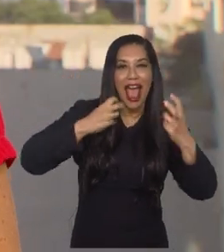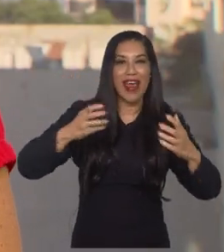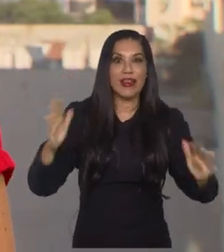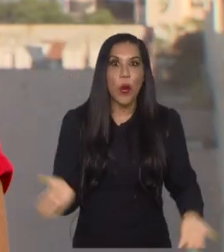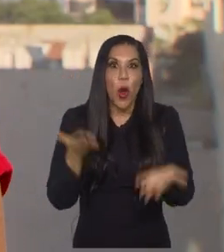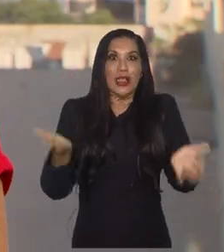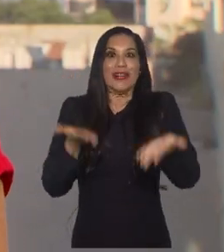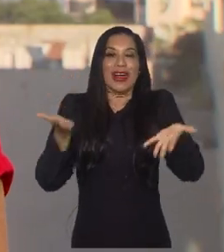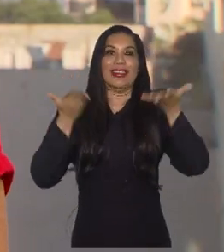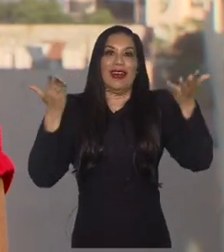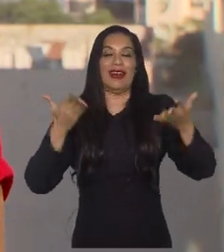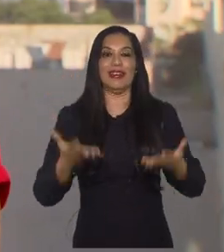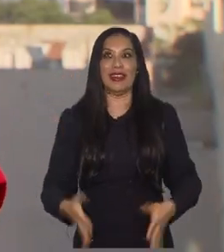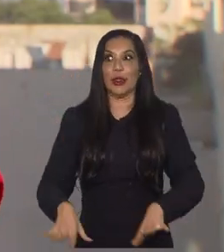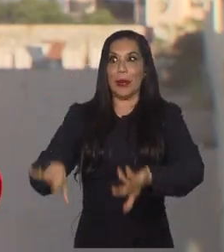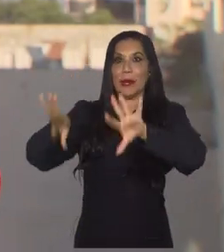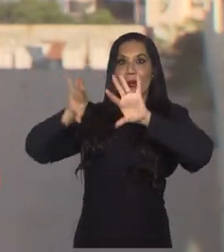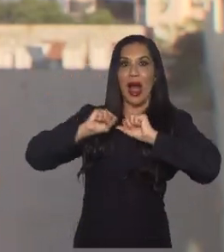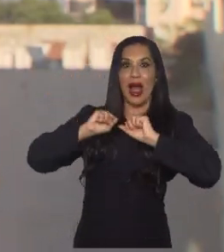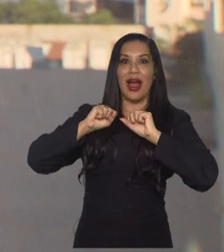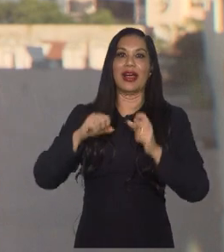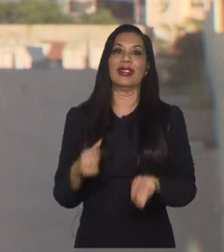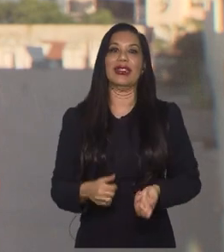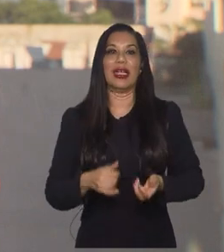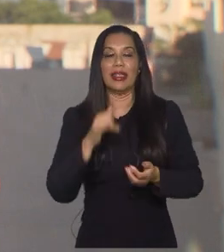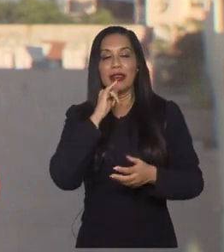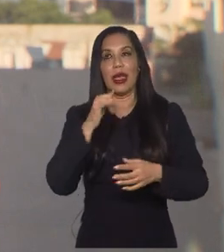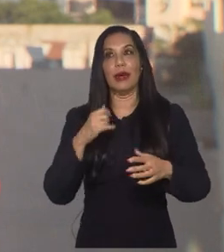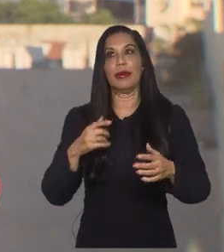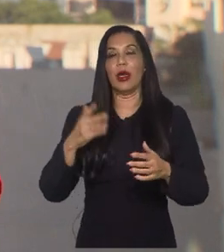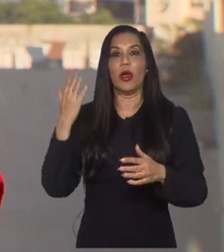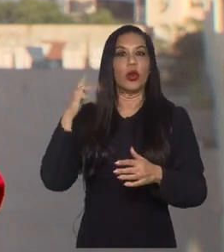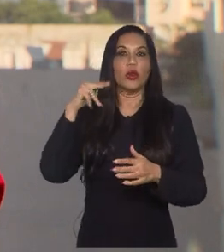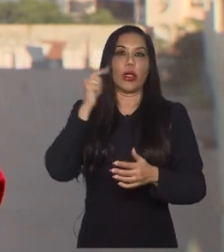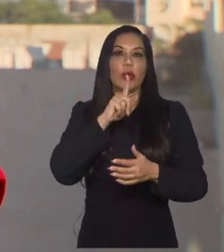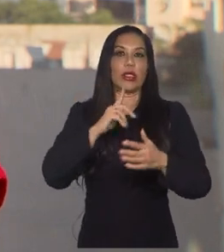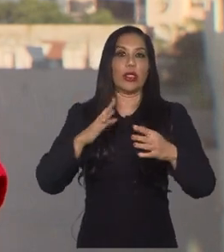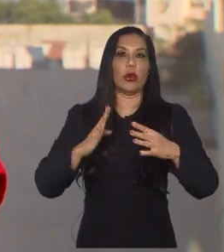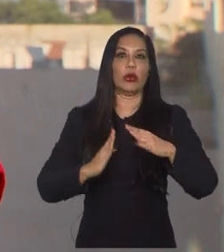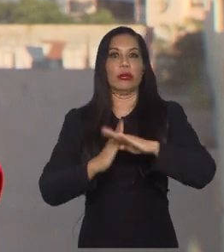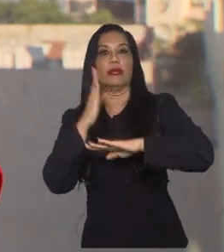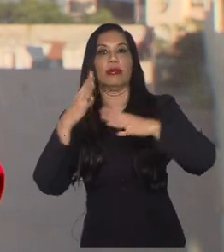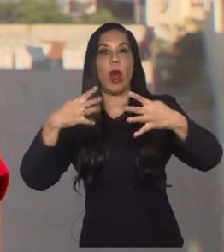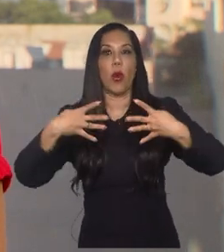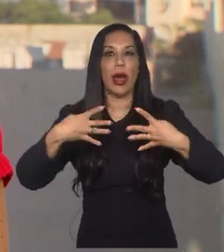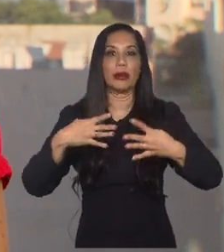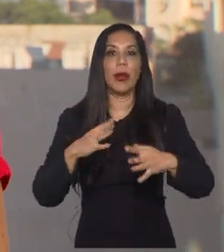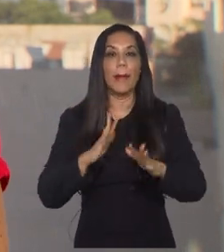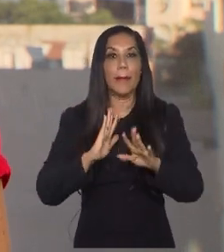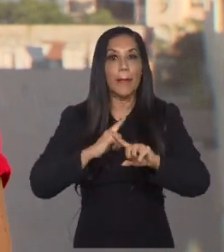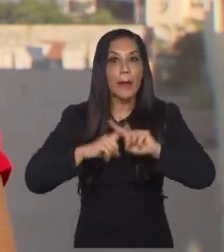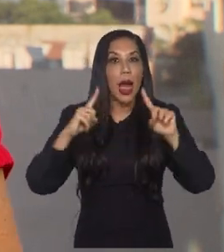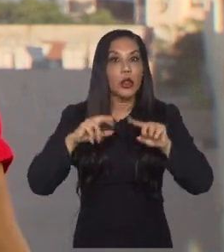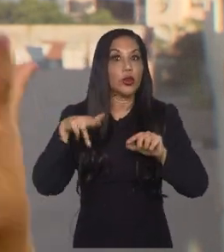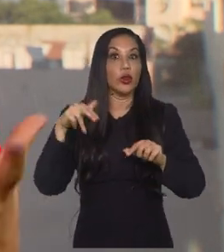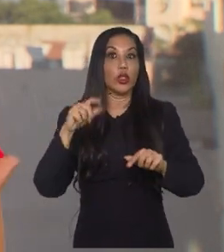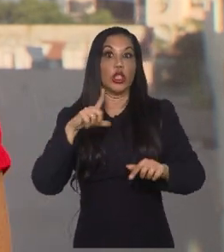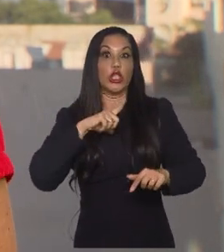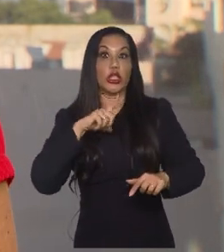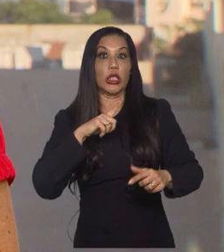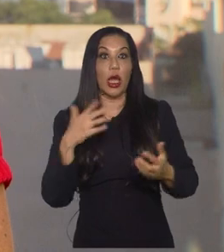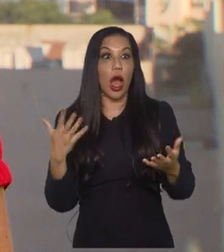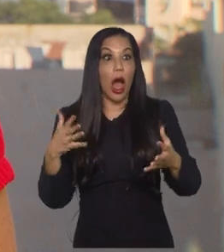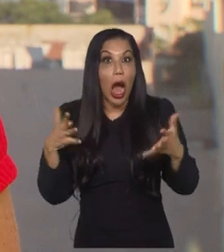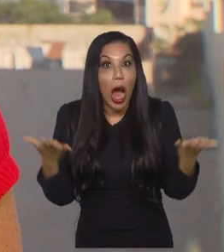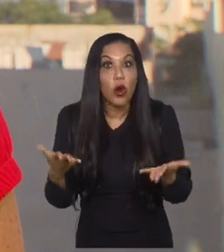motivação e apesar de elas nunca terem passado das quartas de final, eu creio que também elas nunca tiveram uma equipe tão